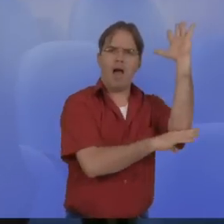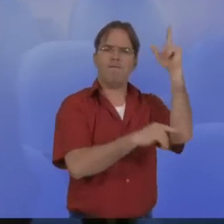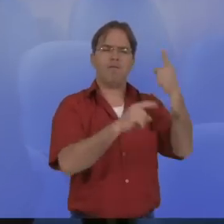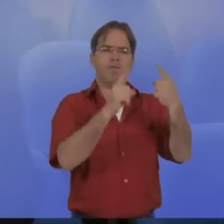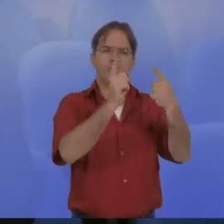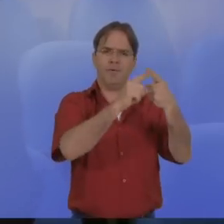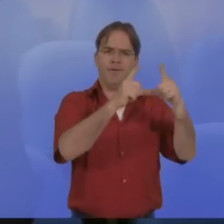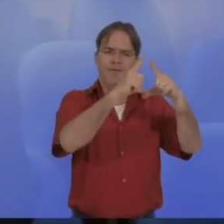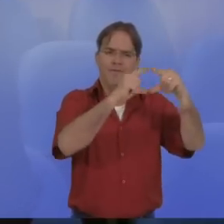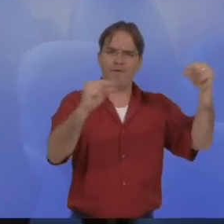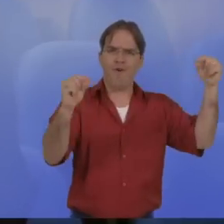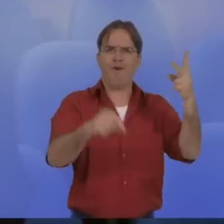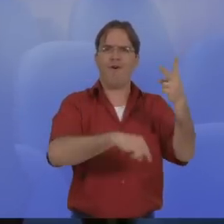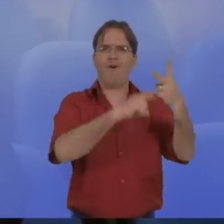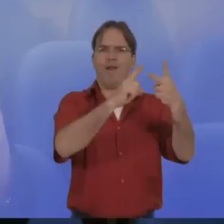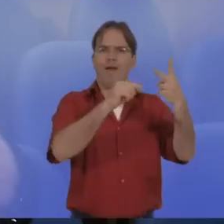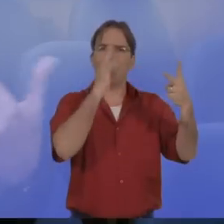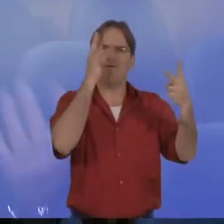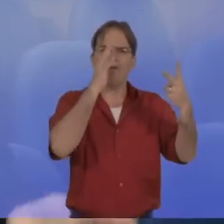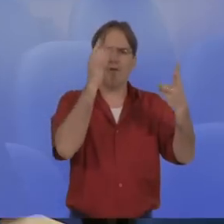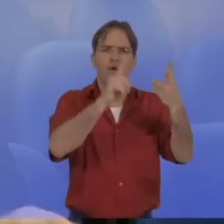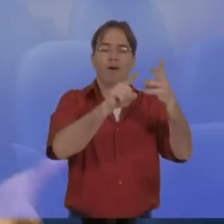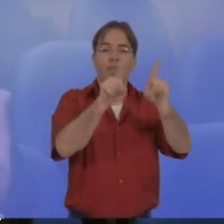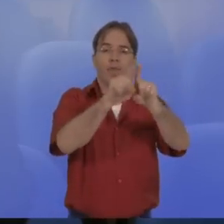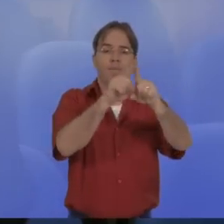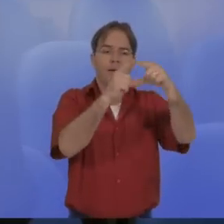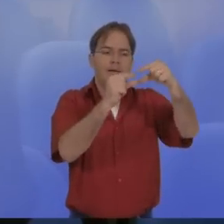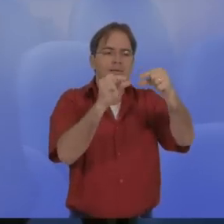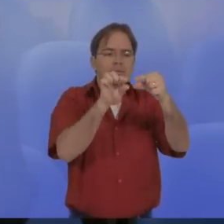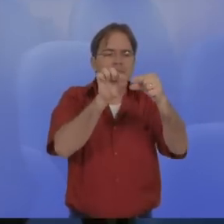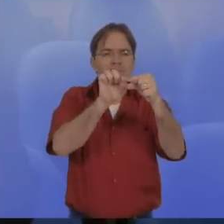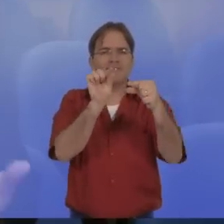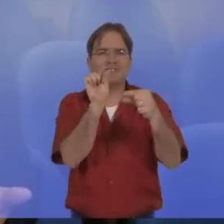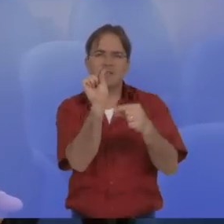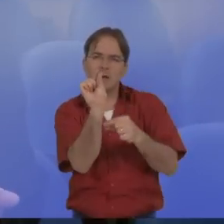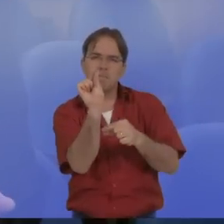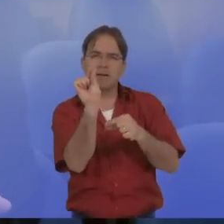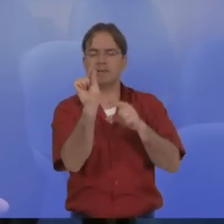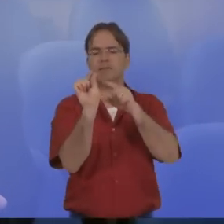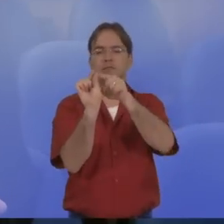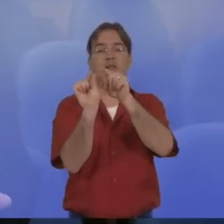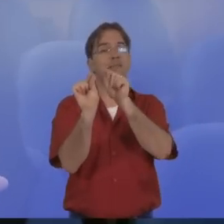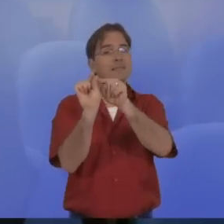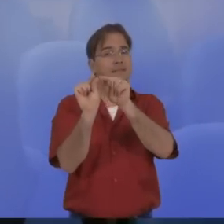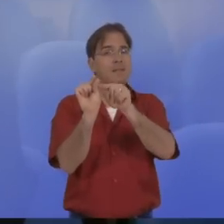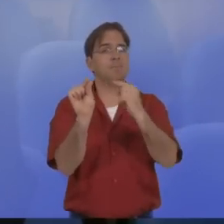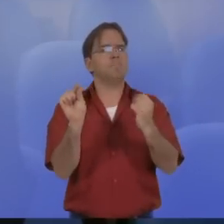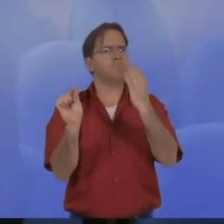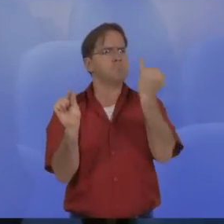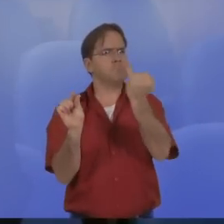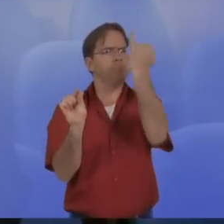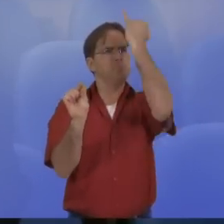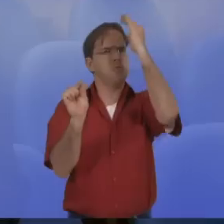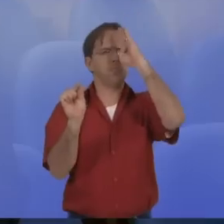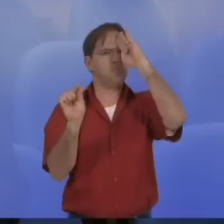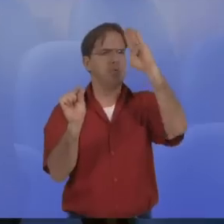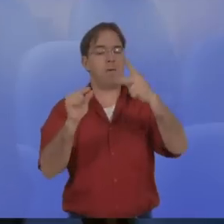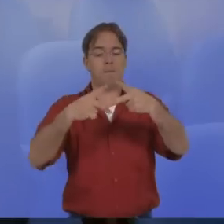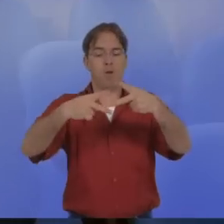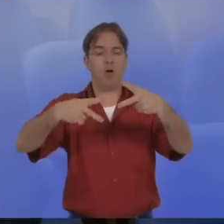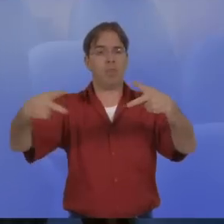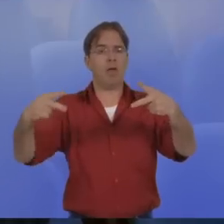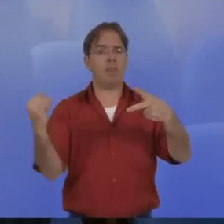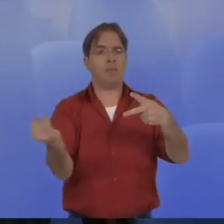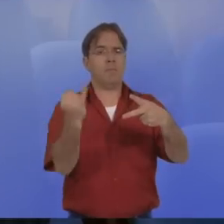e as sementes, mas os estudos estão mais avançados com a proteína que foi isolada da semente. Essa proteína tem duas atividades